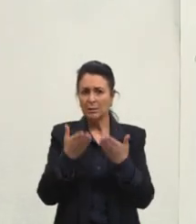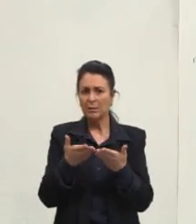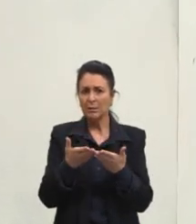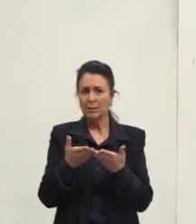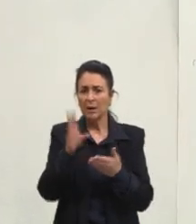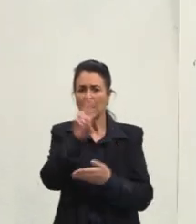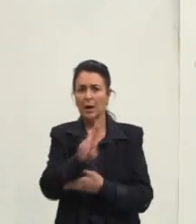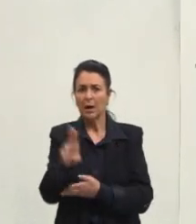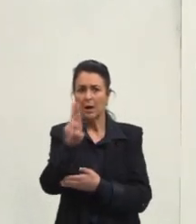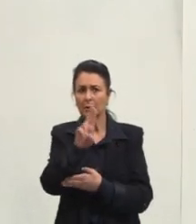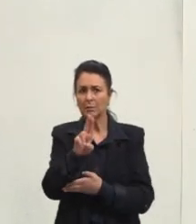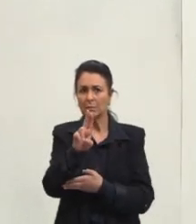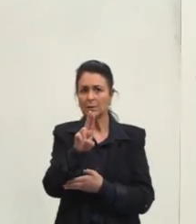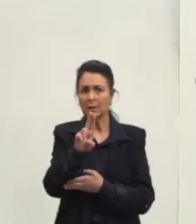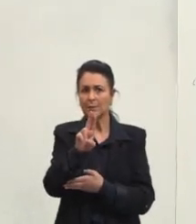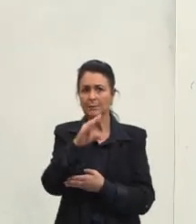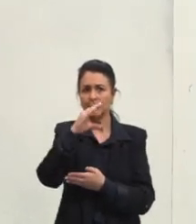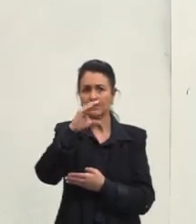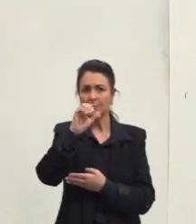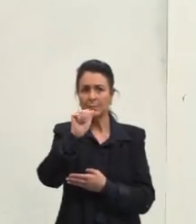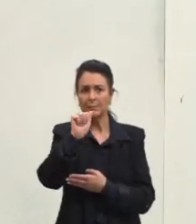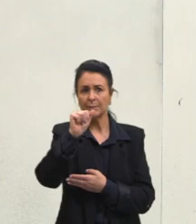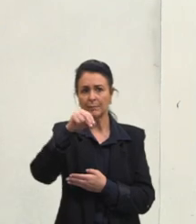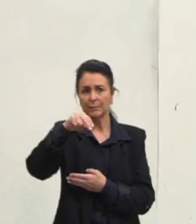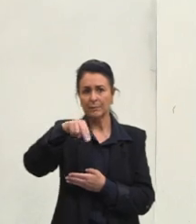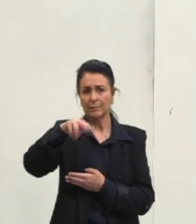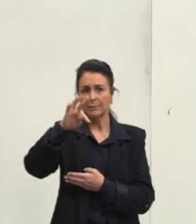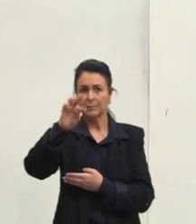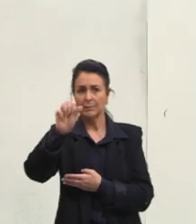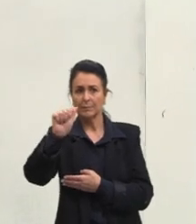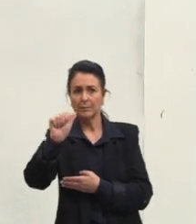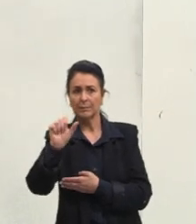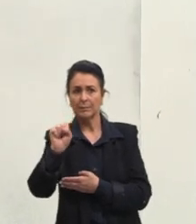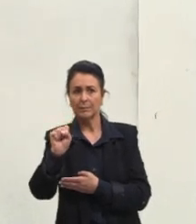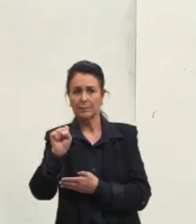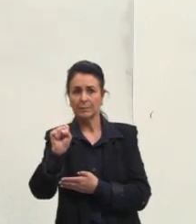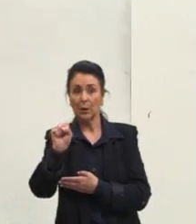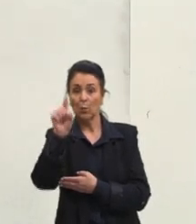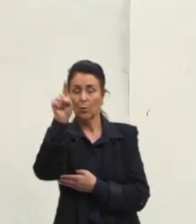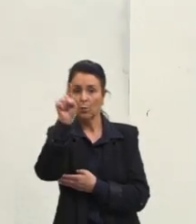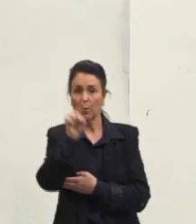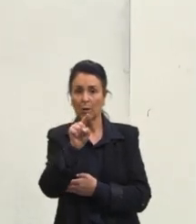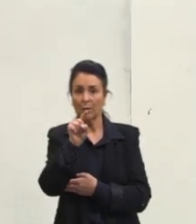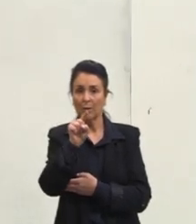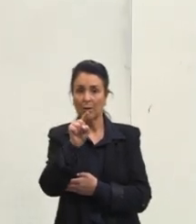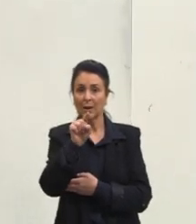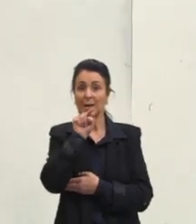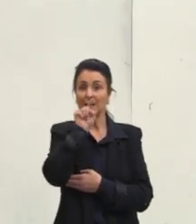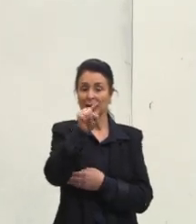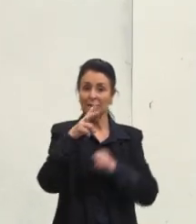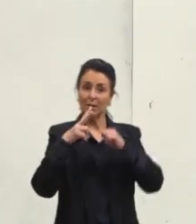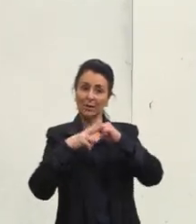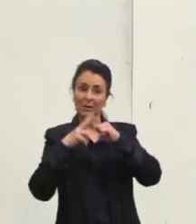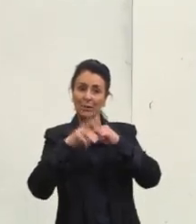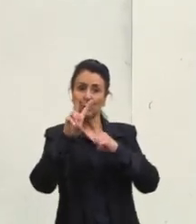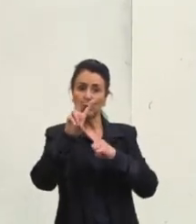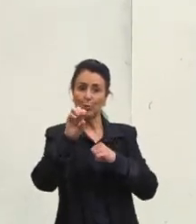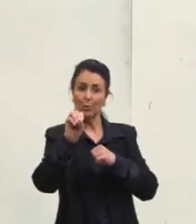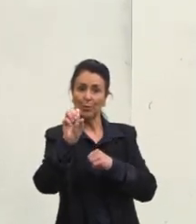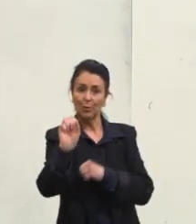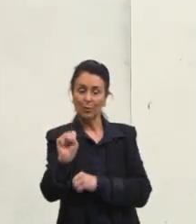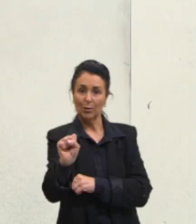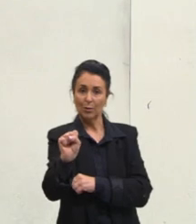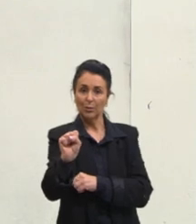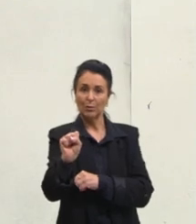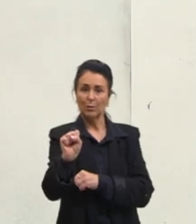aí vai ficar cantas. e aí está a conjugação do bos. Isso vai acontecer